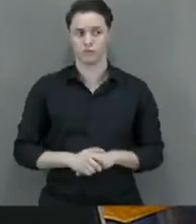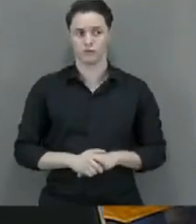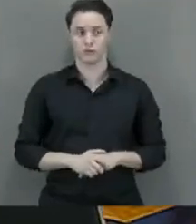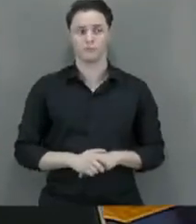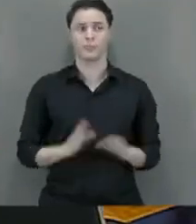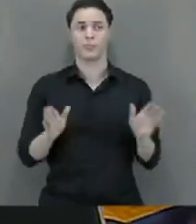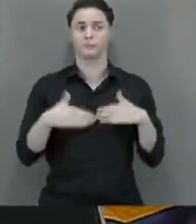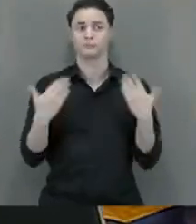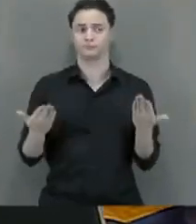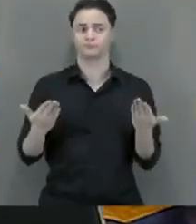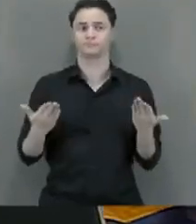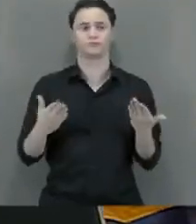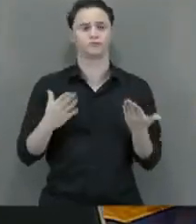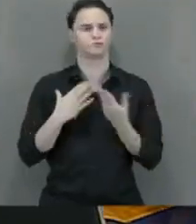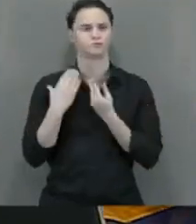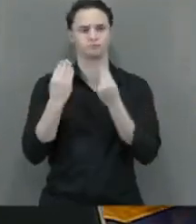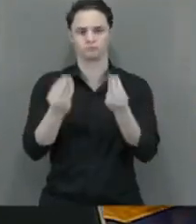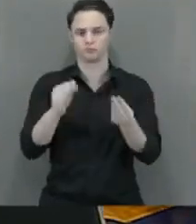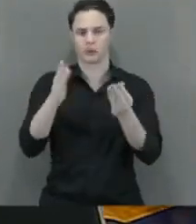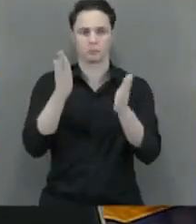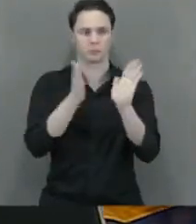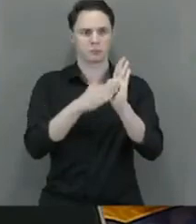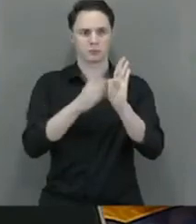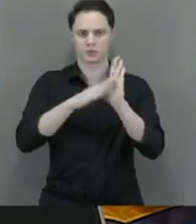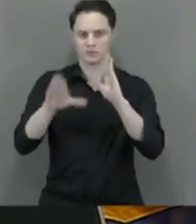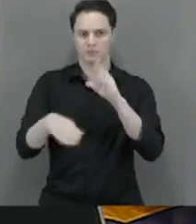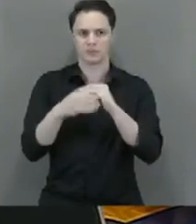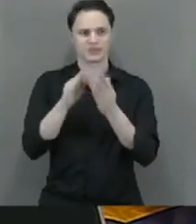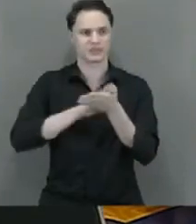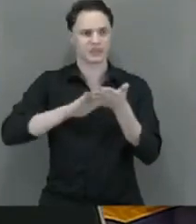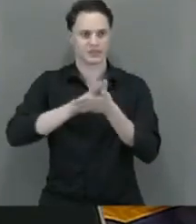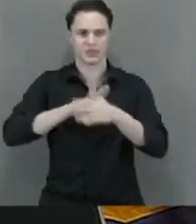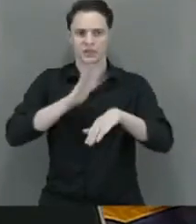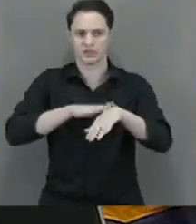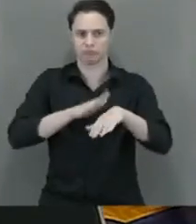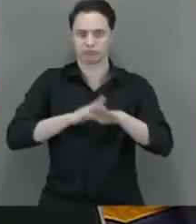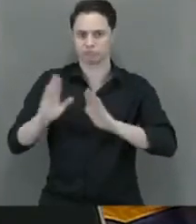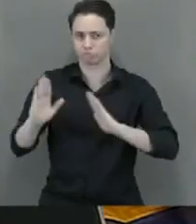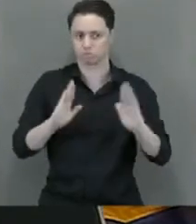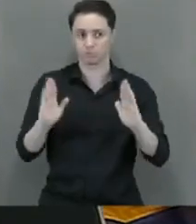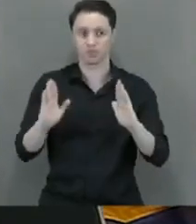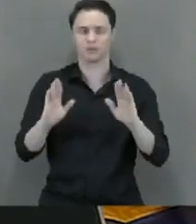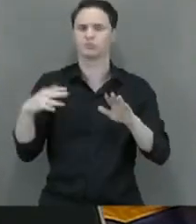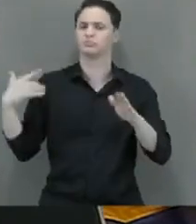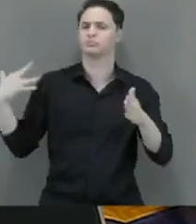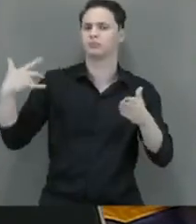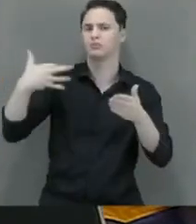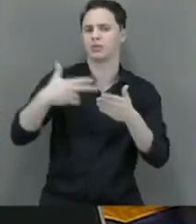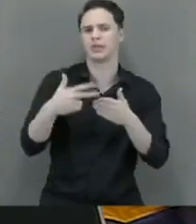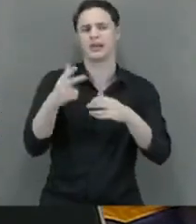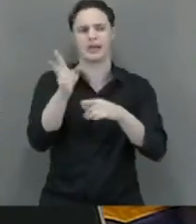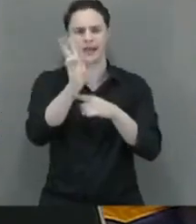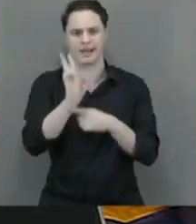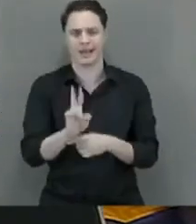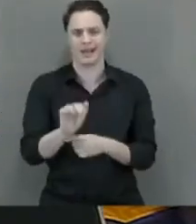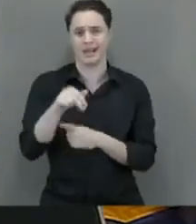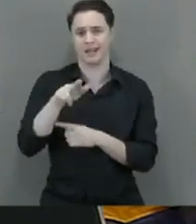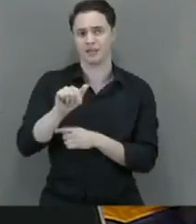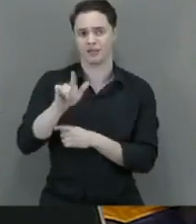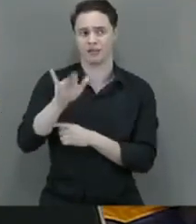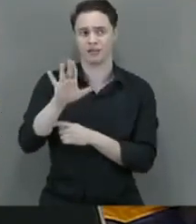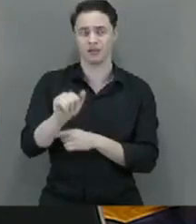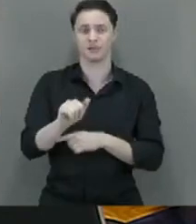Não foram oferecidas emendas no prazo regimental. Após a análise por esta comissão, a matéria